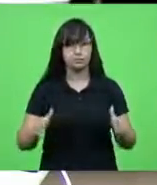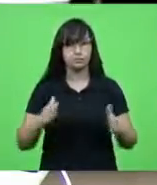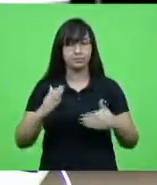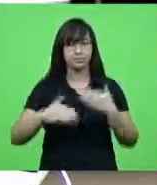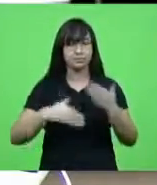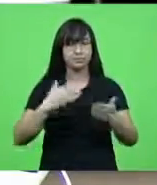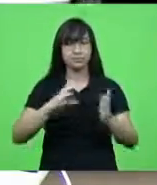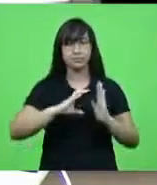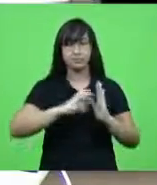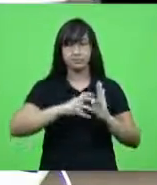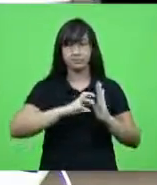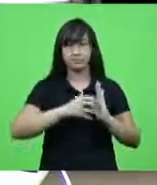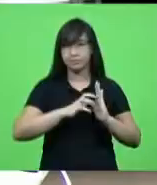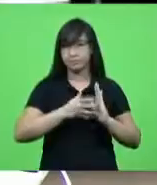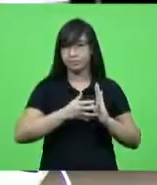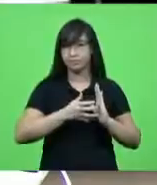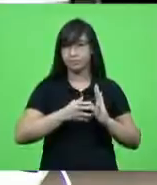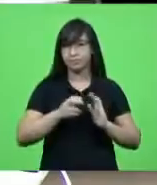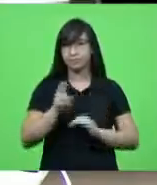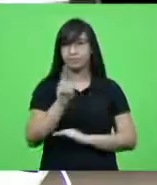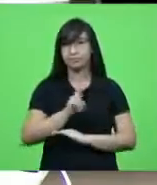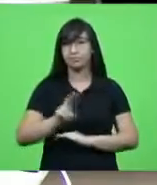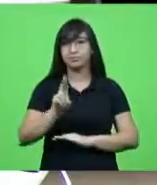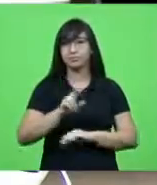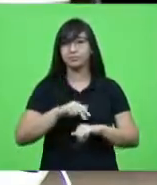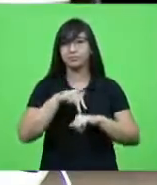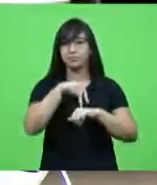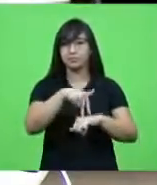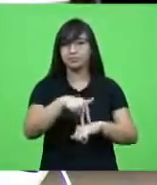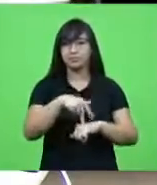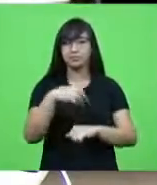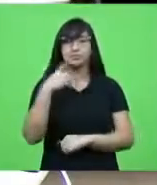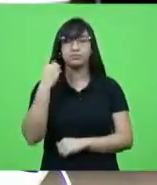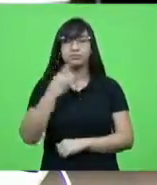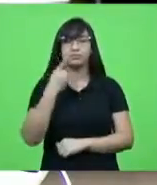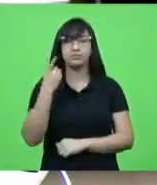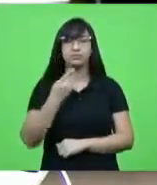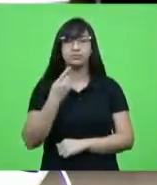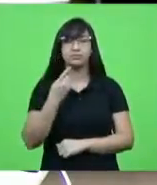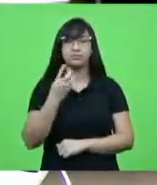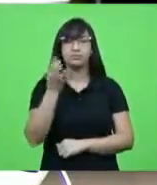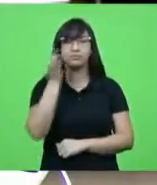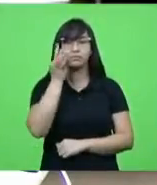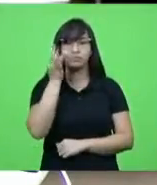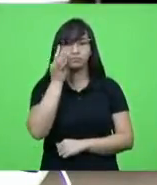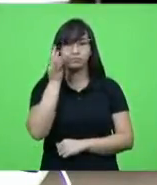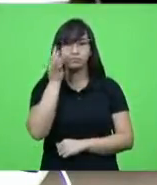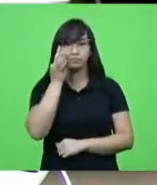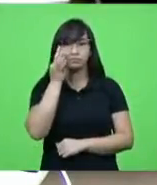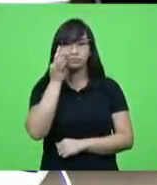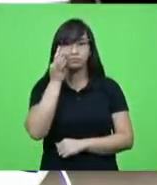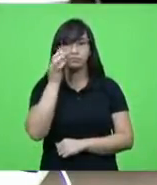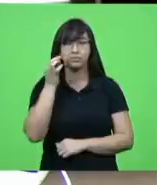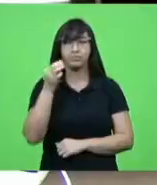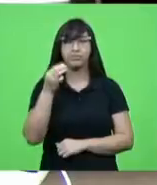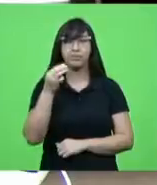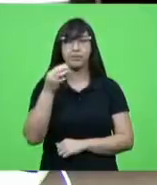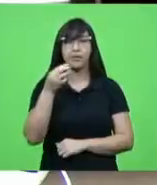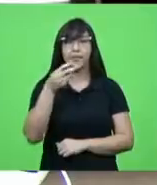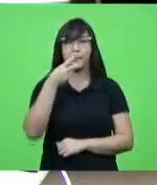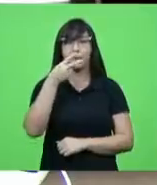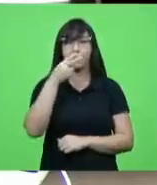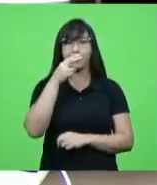partidos políticos, fizeram uso da palavra os senhores deputados Fernando Krelin e Moacir Sopelsa,